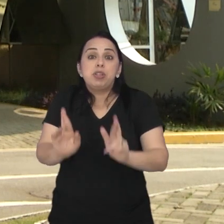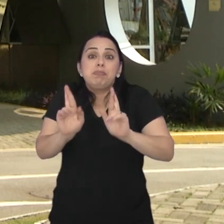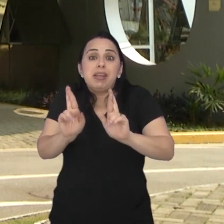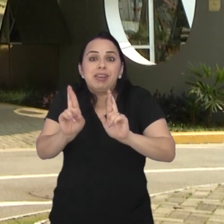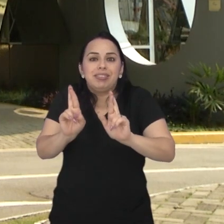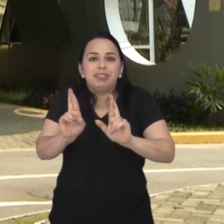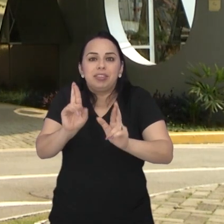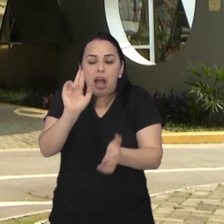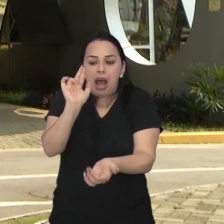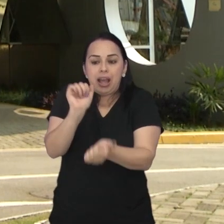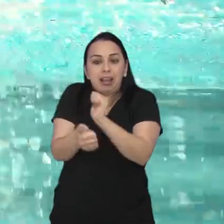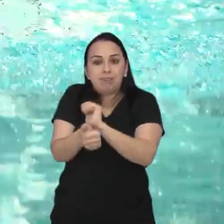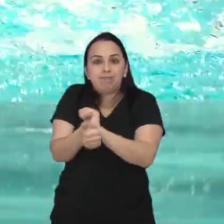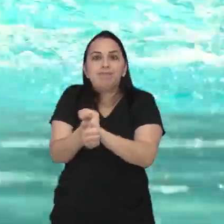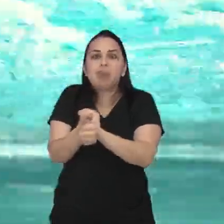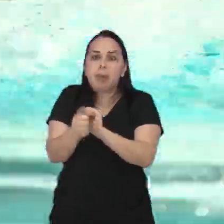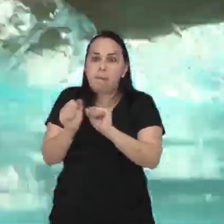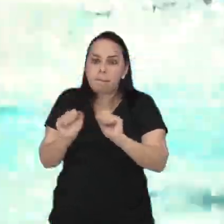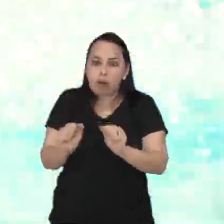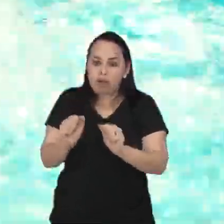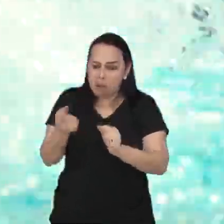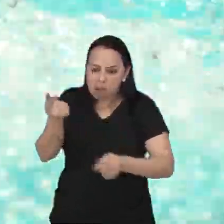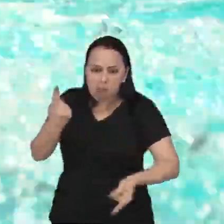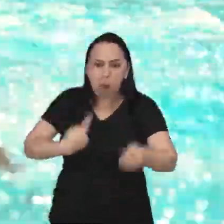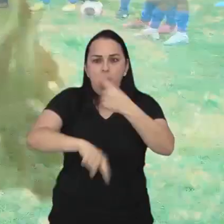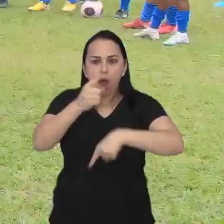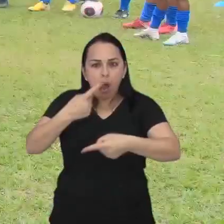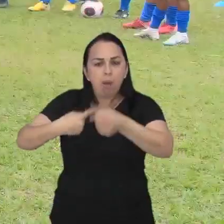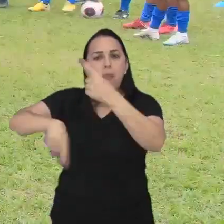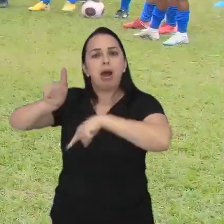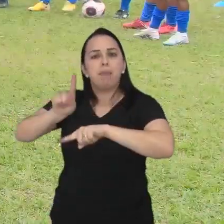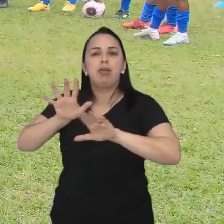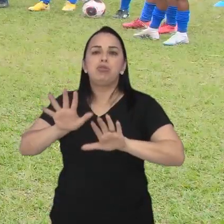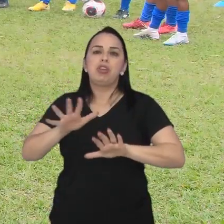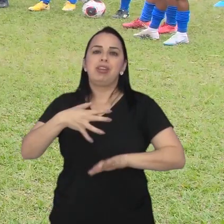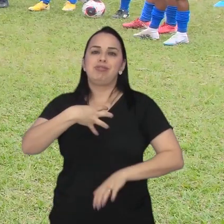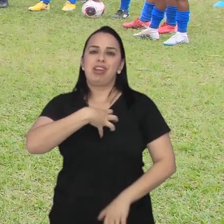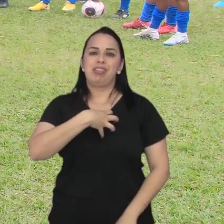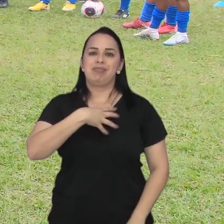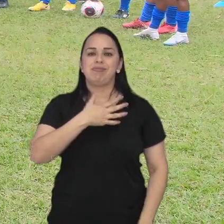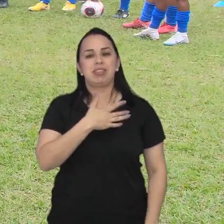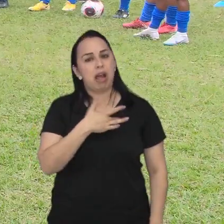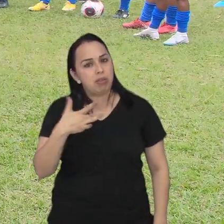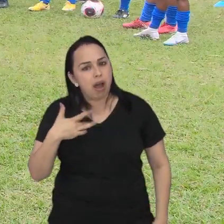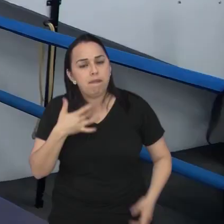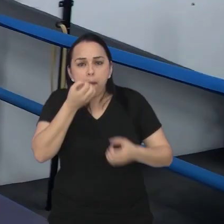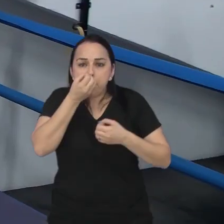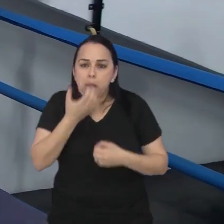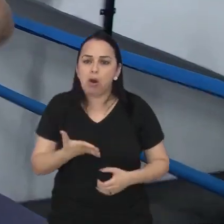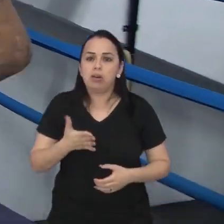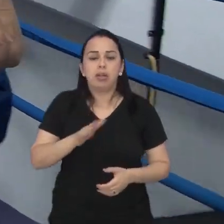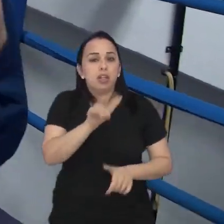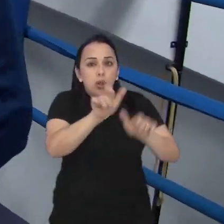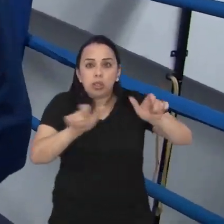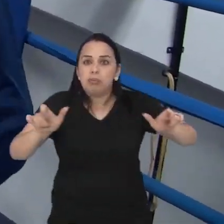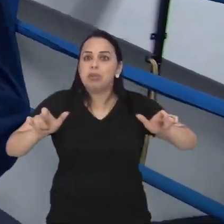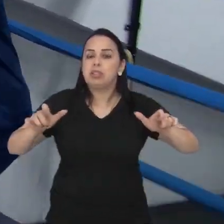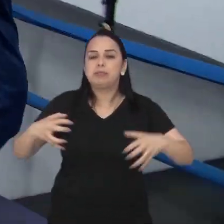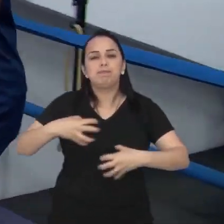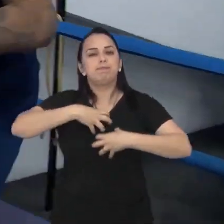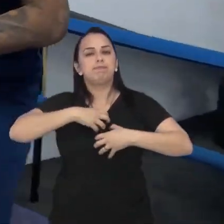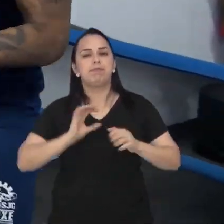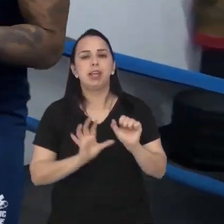pública, a expectativa é que o esporte no município possa se desenvolver de forma saudável, para que todos os